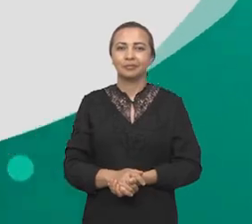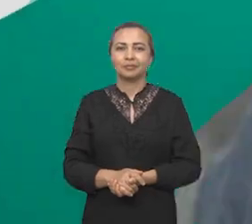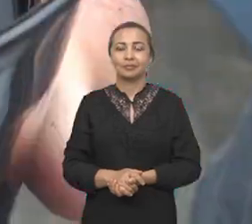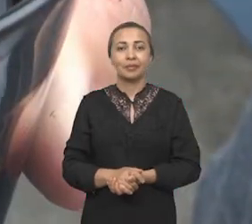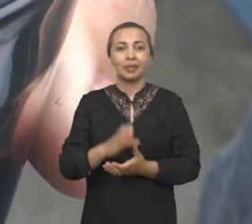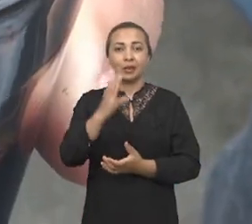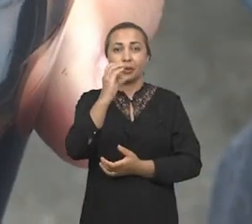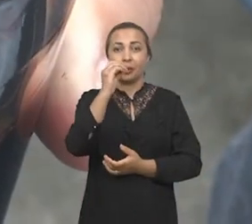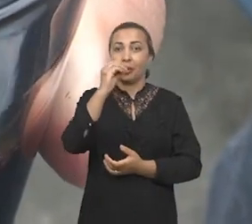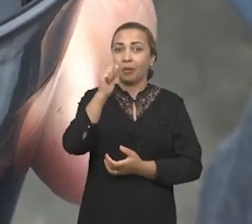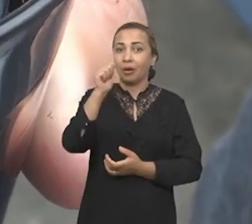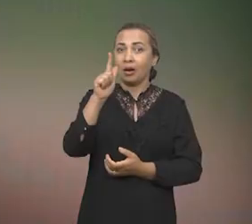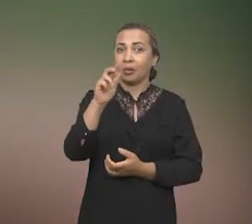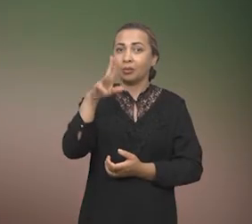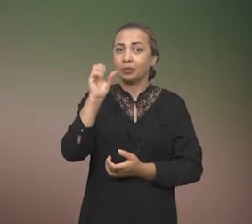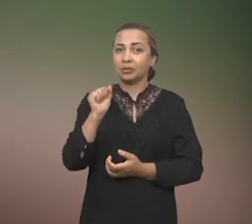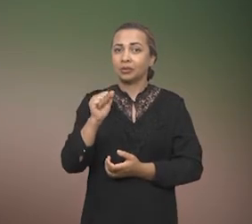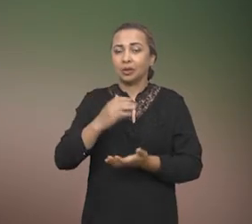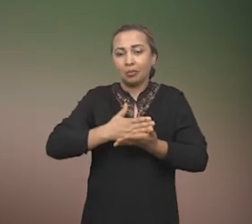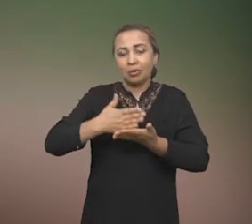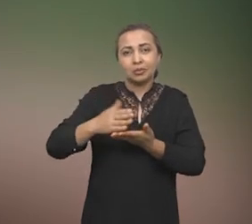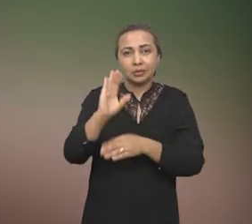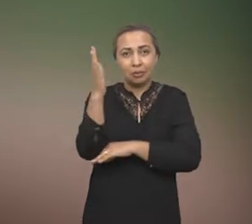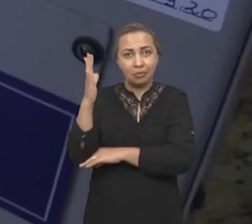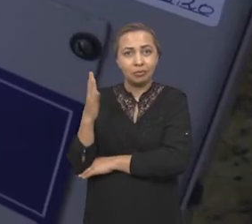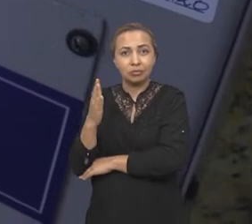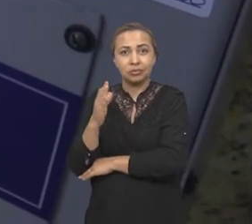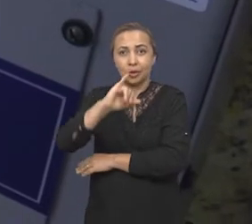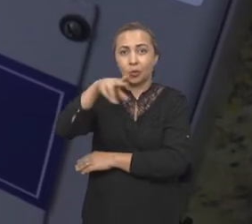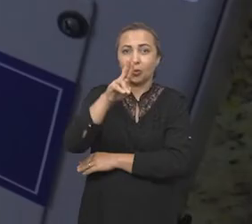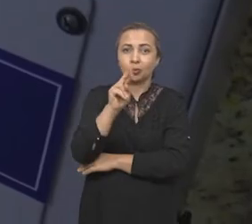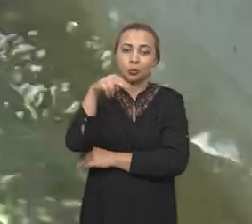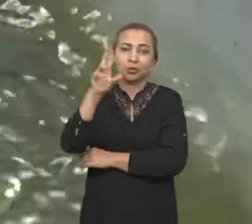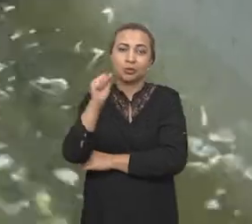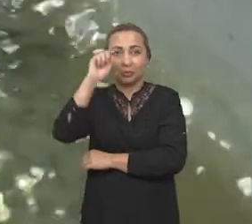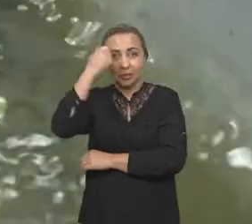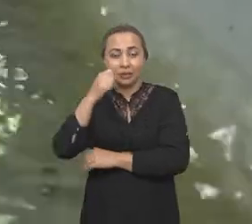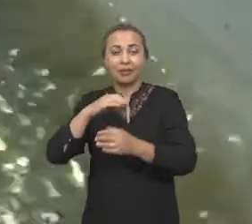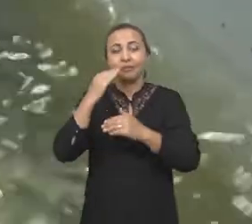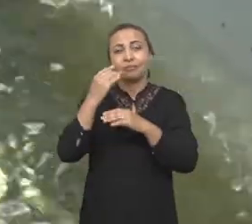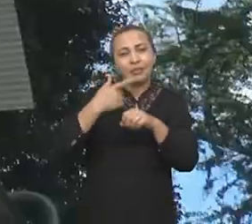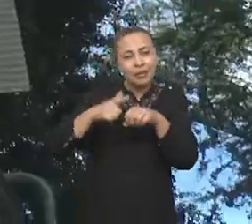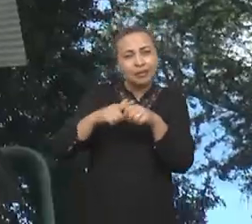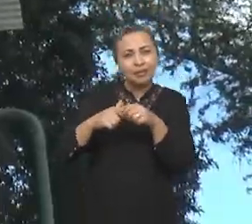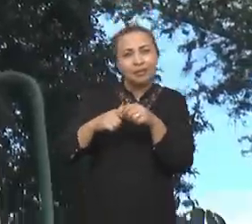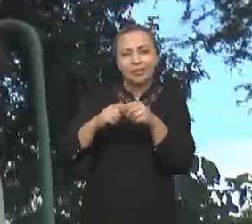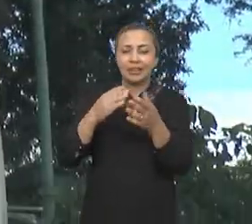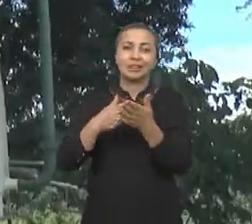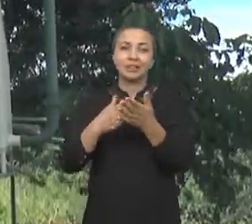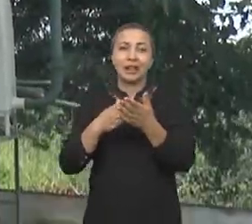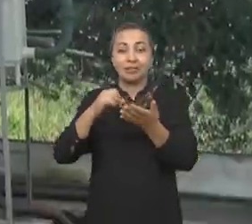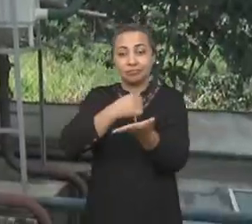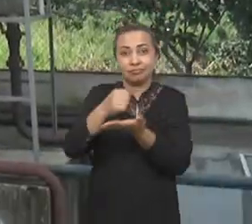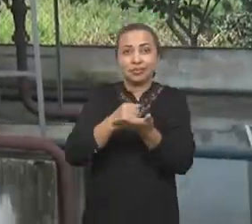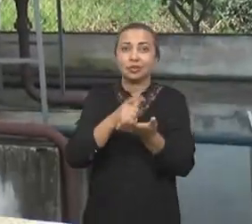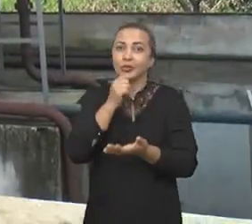O coagulante orgânico a partir da jurema preta foi desenvolvido em laboratório e testado em escala piloto na estação